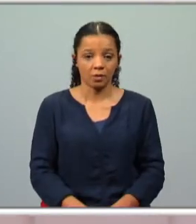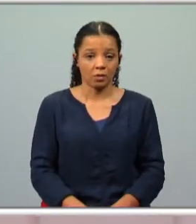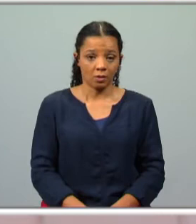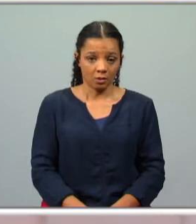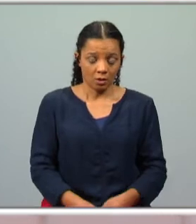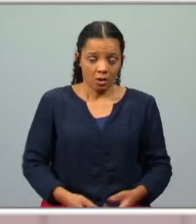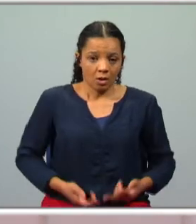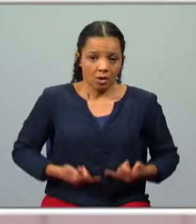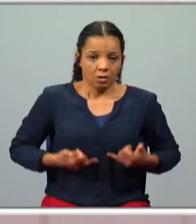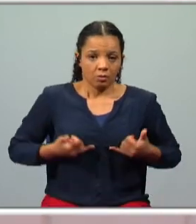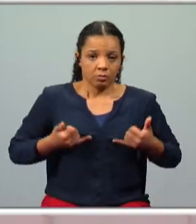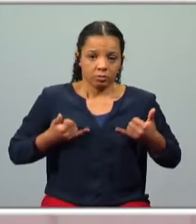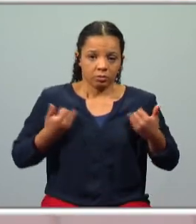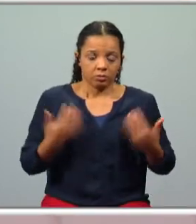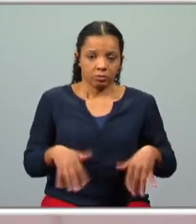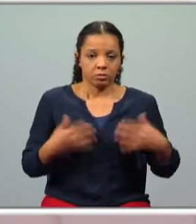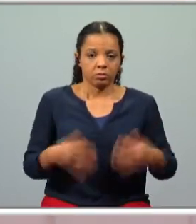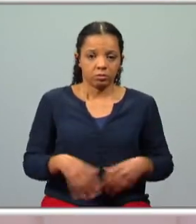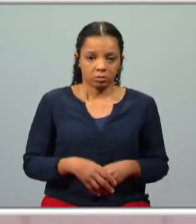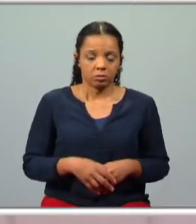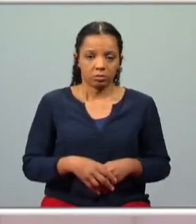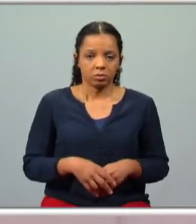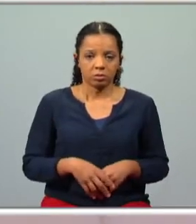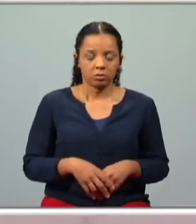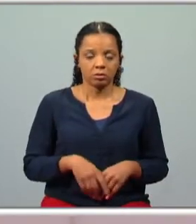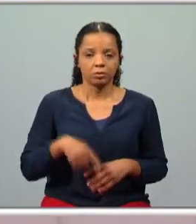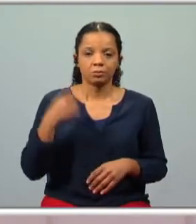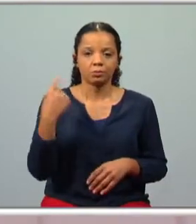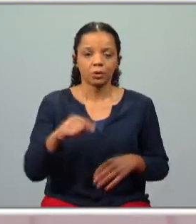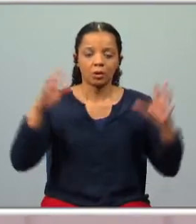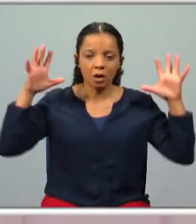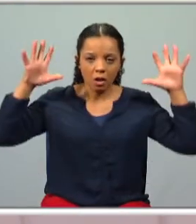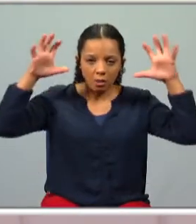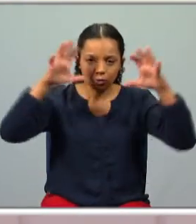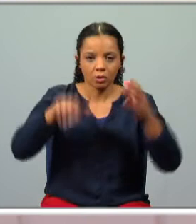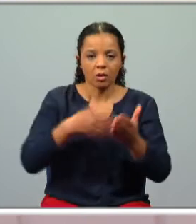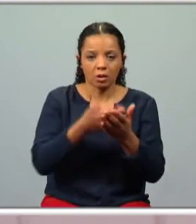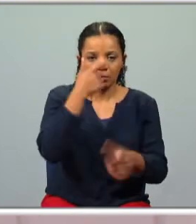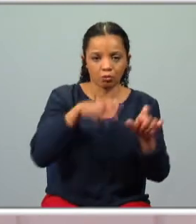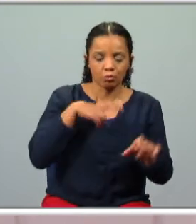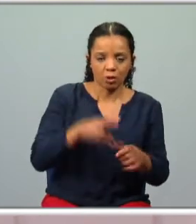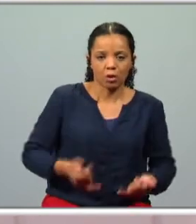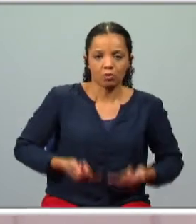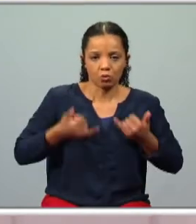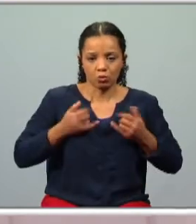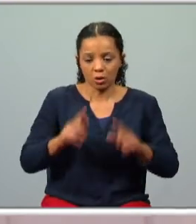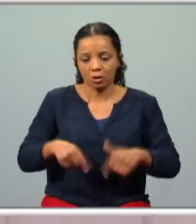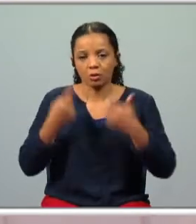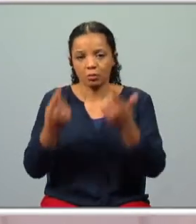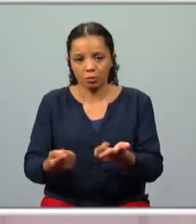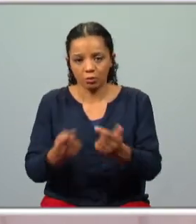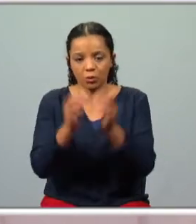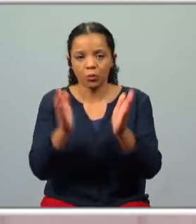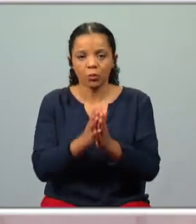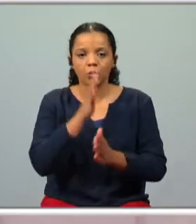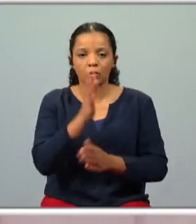assustador portanto não foi só a figura do Adam Astor que assustou os portugueses a seguir tudo aquilo que ele